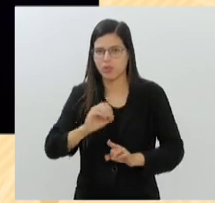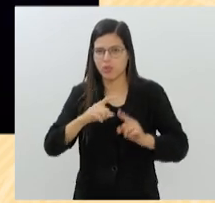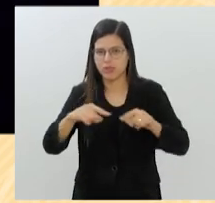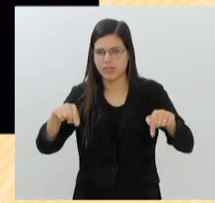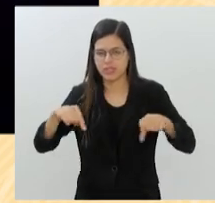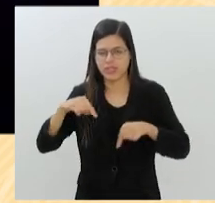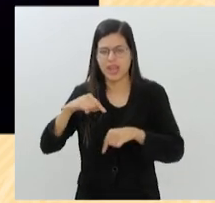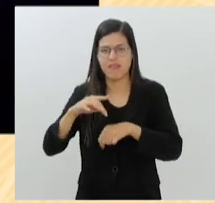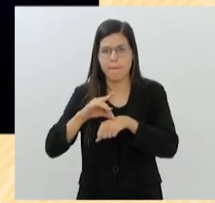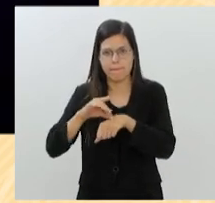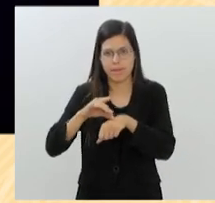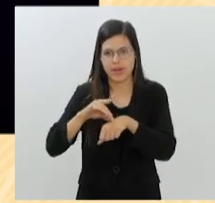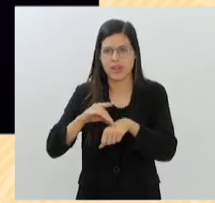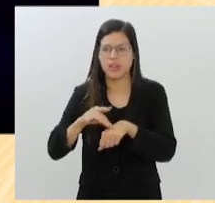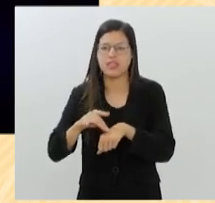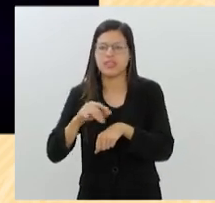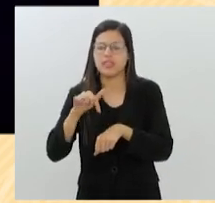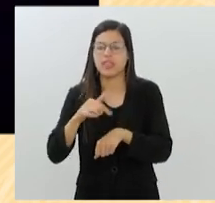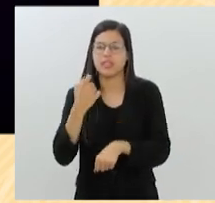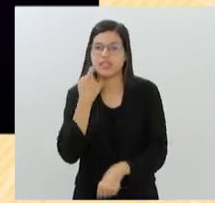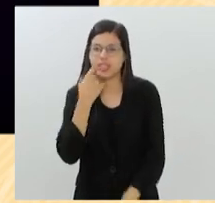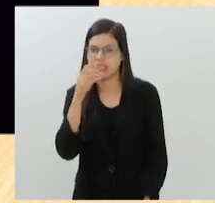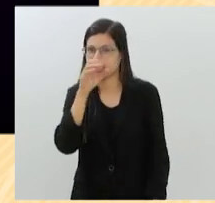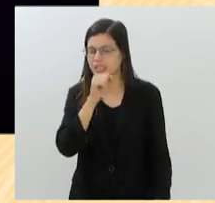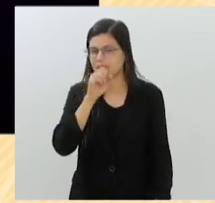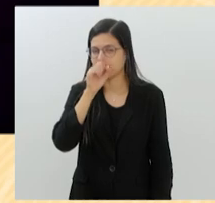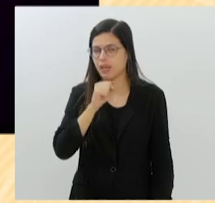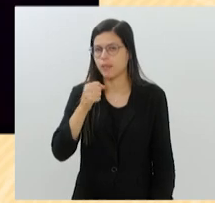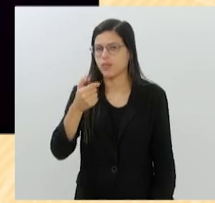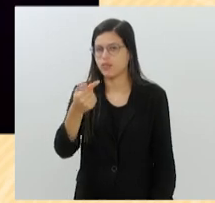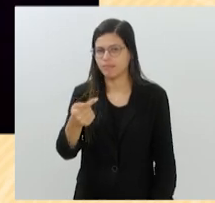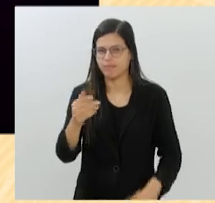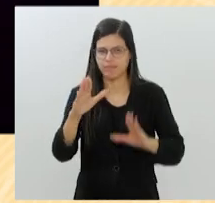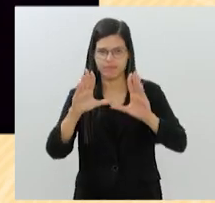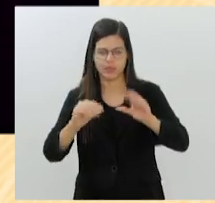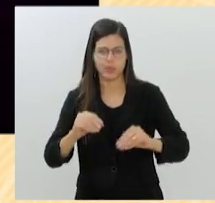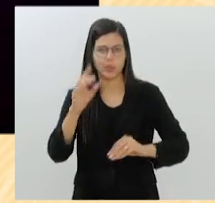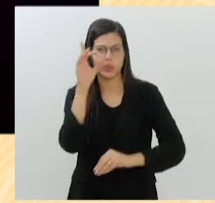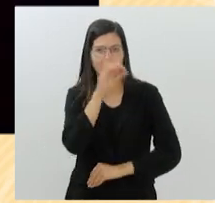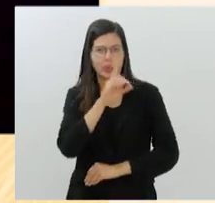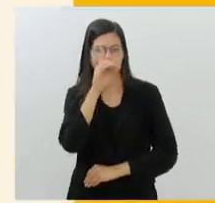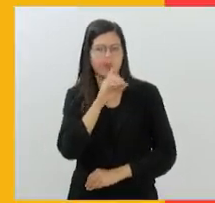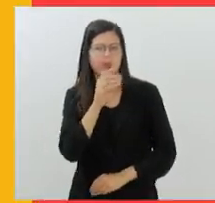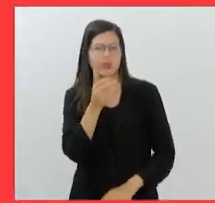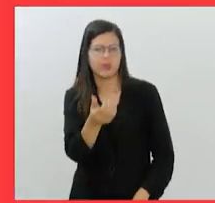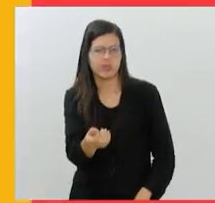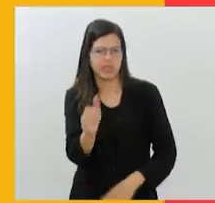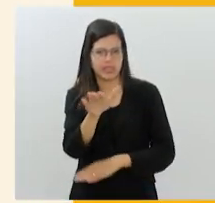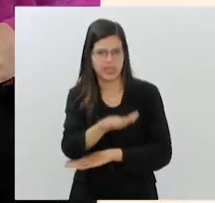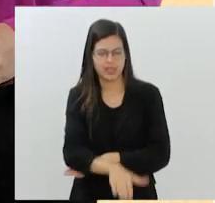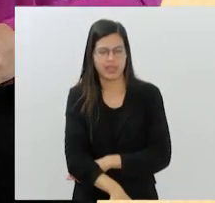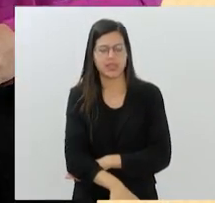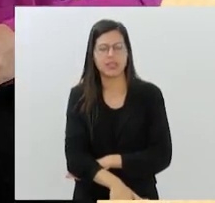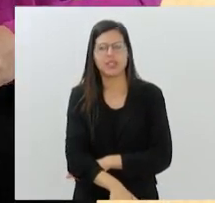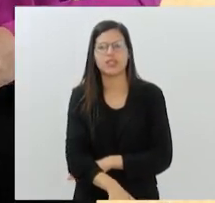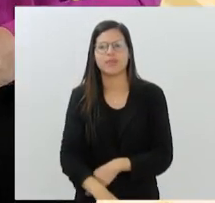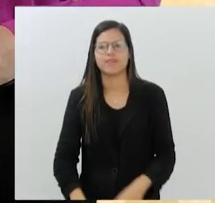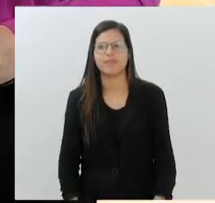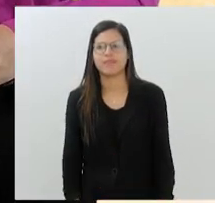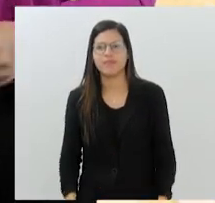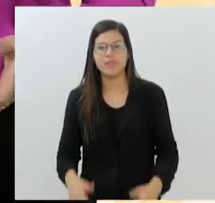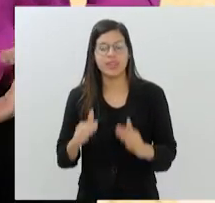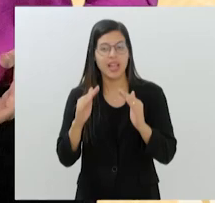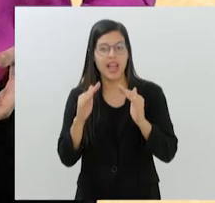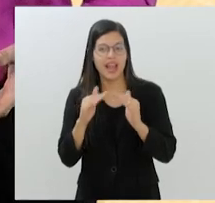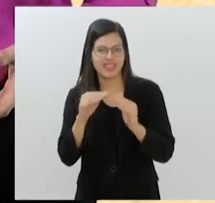Espaço Cultural, sextas e sábados, às 7 da noite, e domingos, às 6 da tarde. A Casa de Mistérios